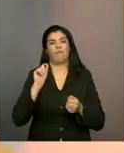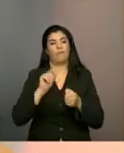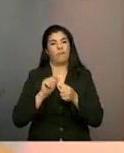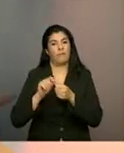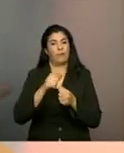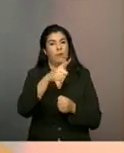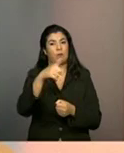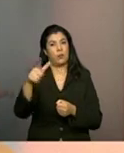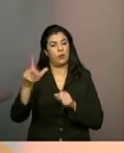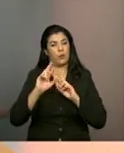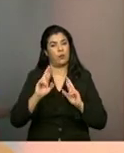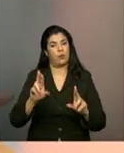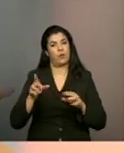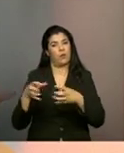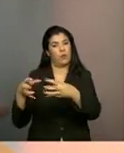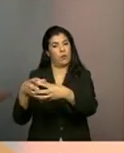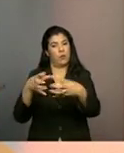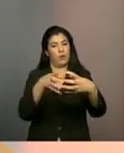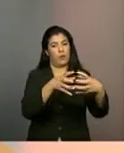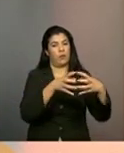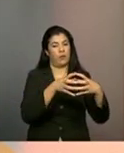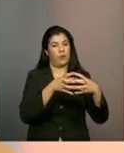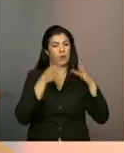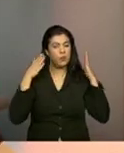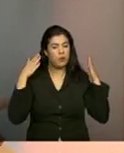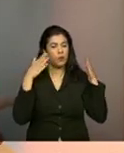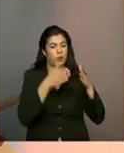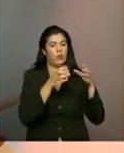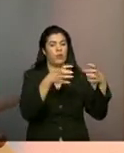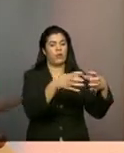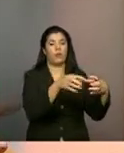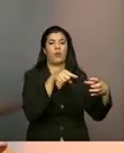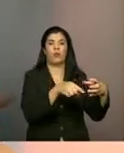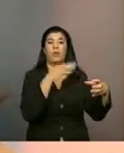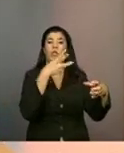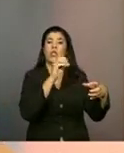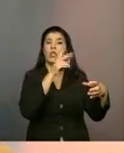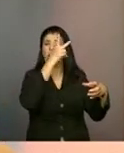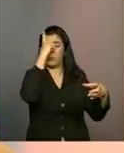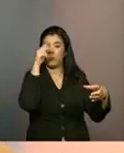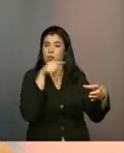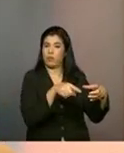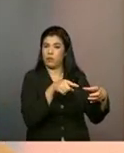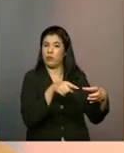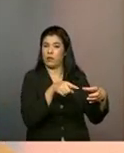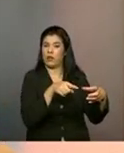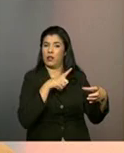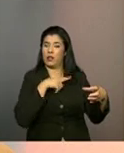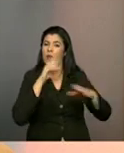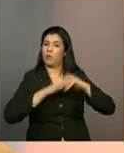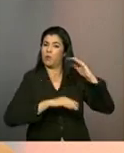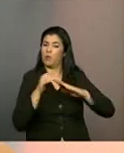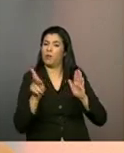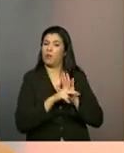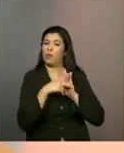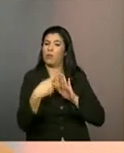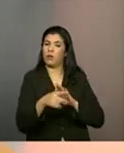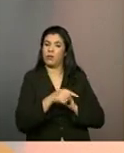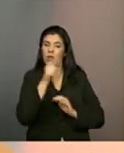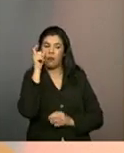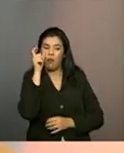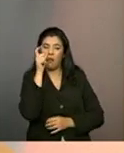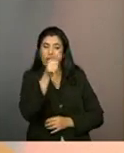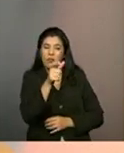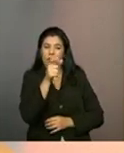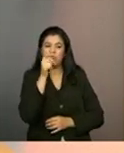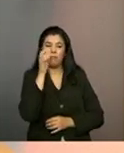grupos e aí a gente delimita um grupo de 30 pessoas no máximo para dar condições a gente observar,